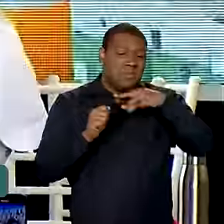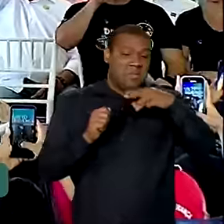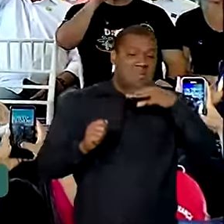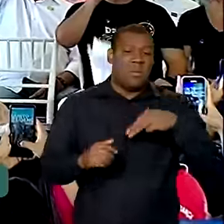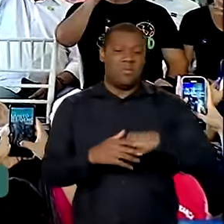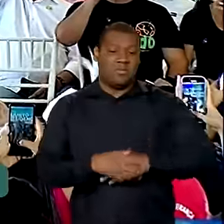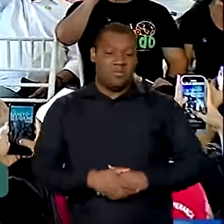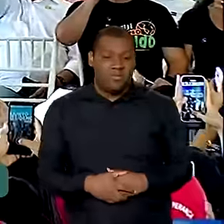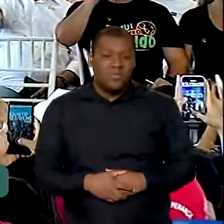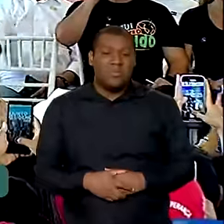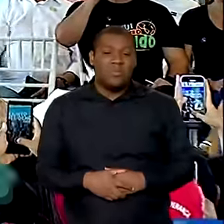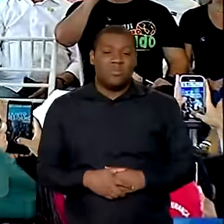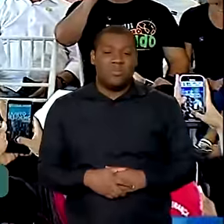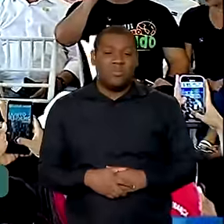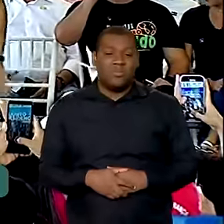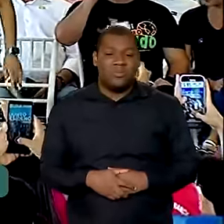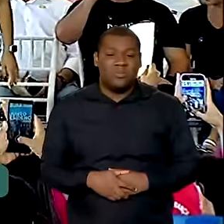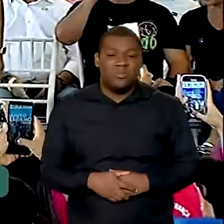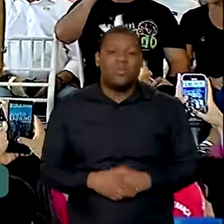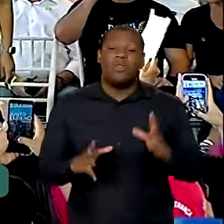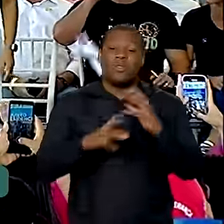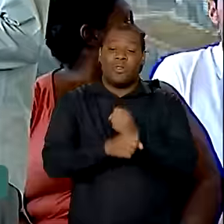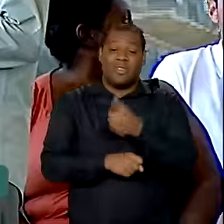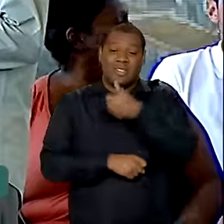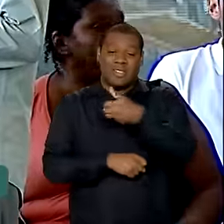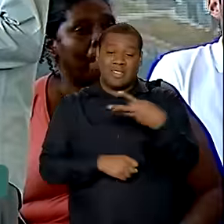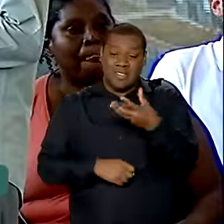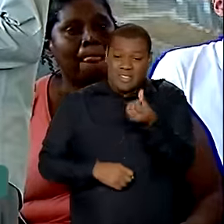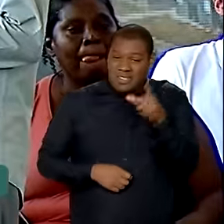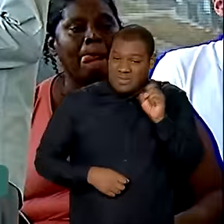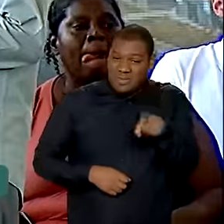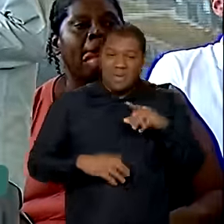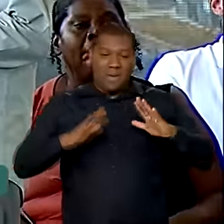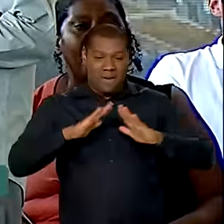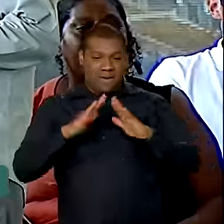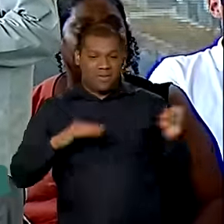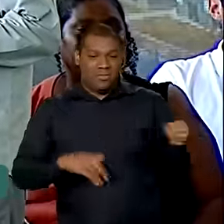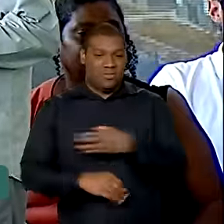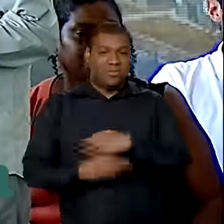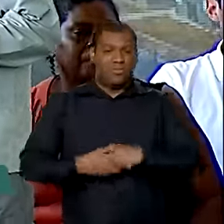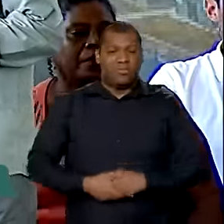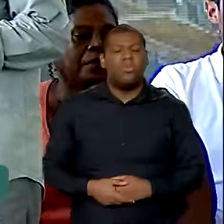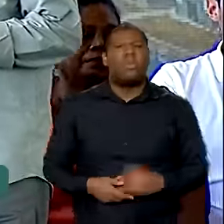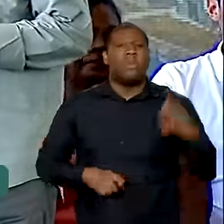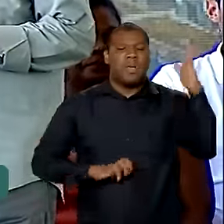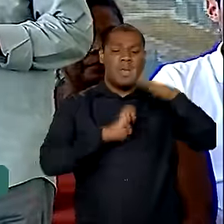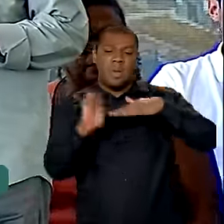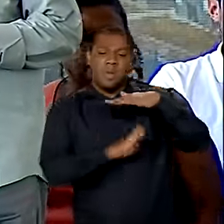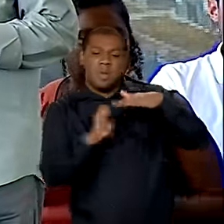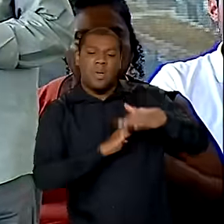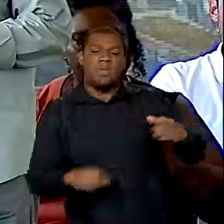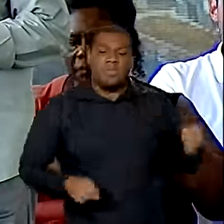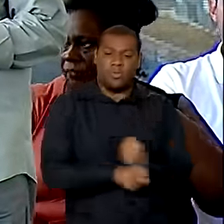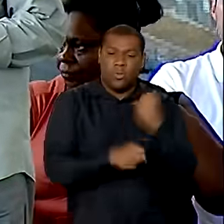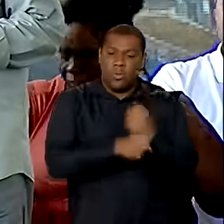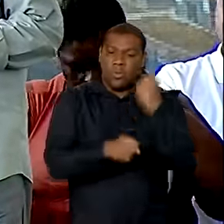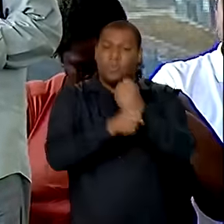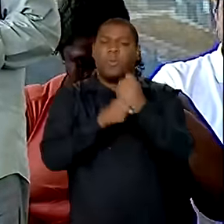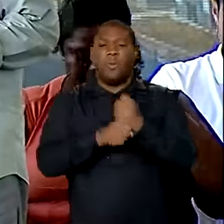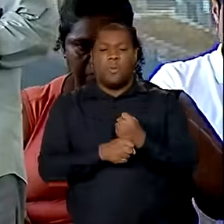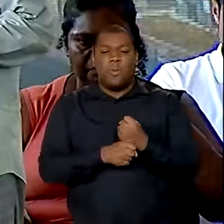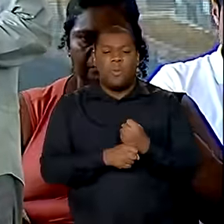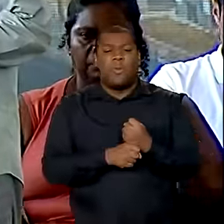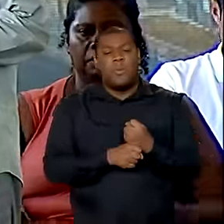136 mil moradias. que as construtoras que fazem parte desse consórcio, presidente